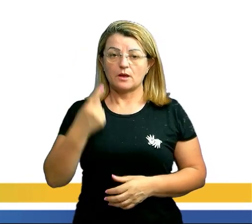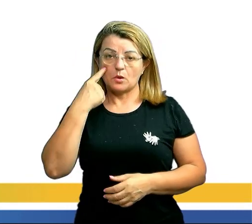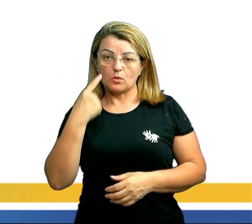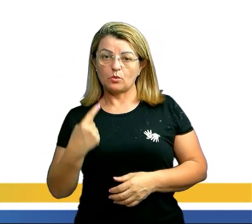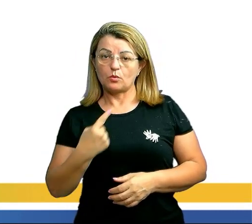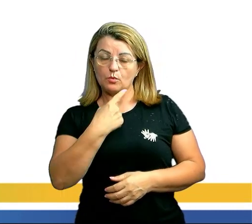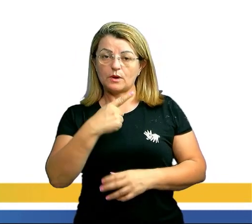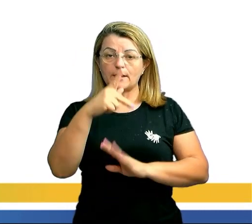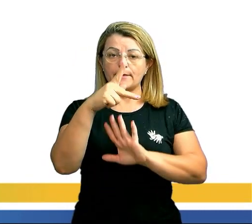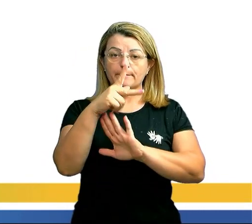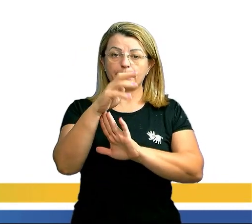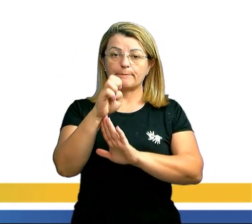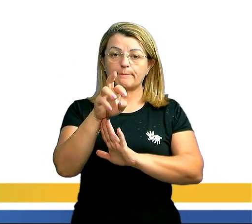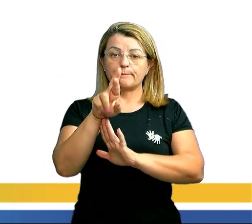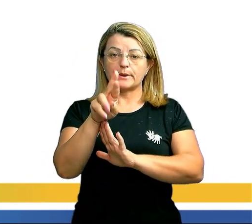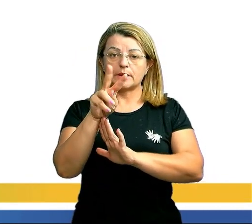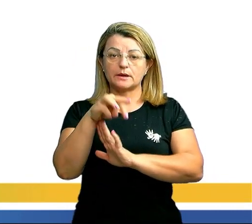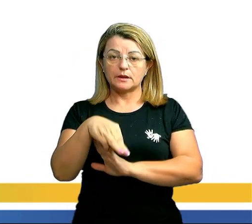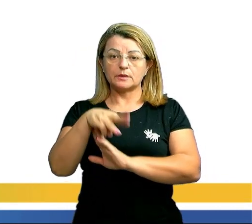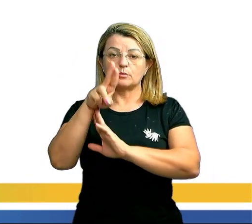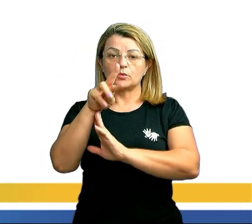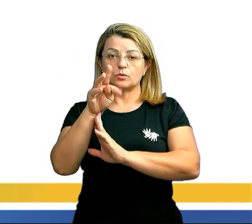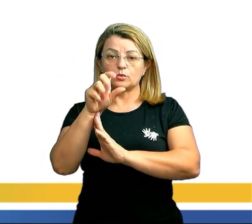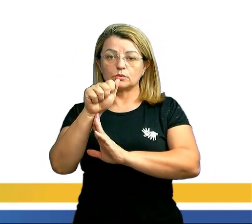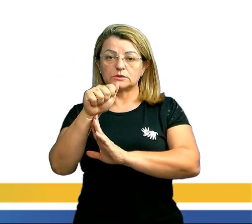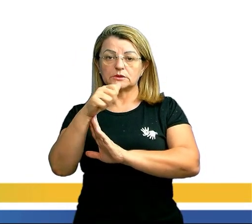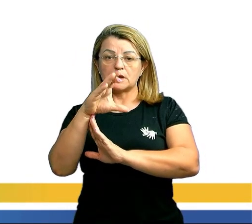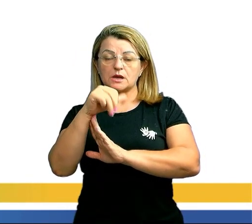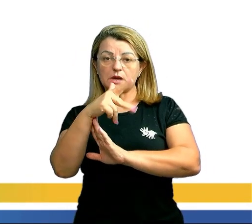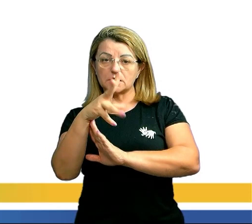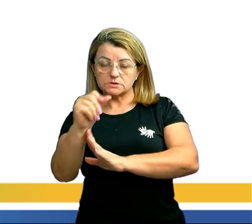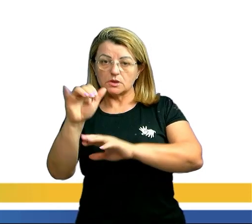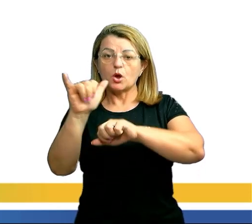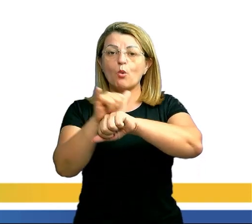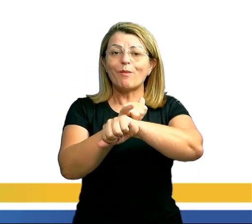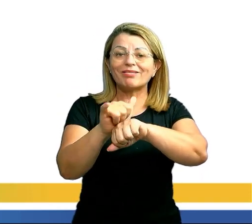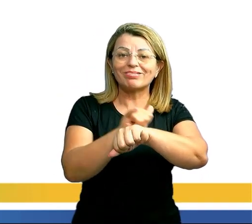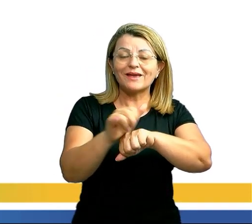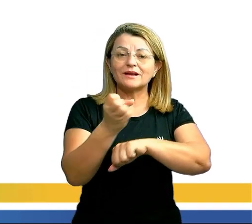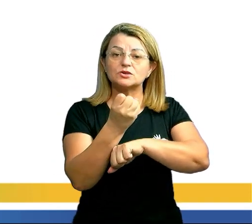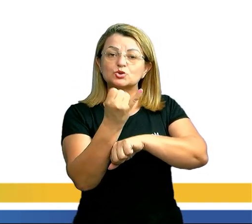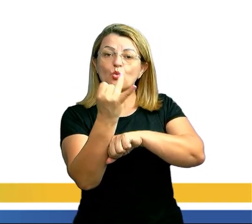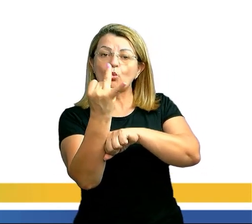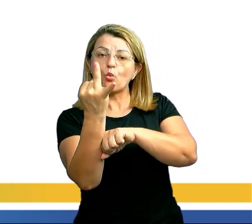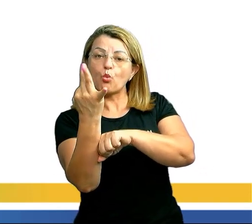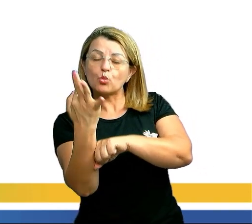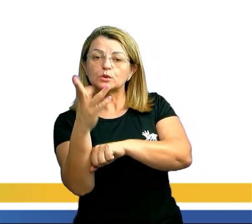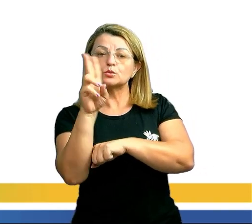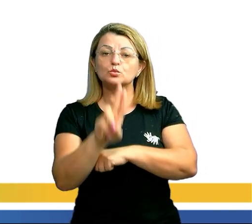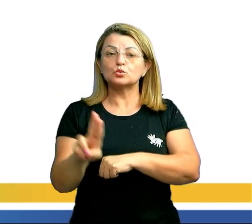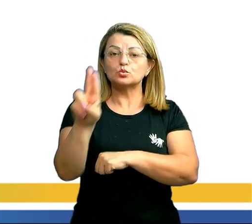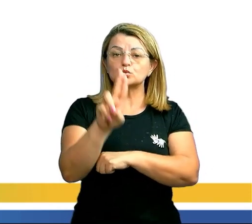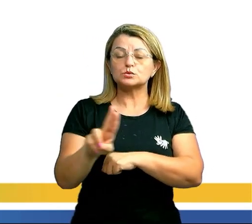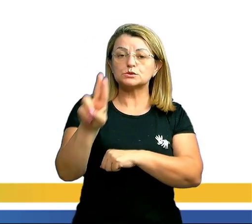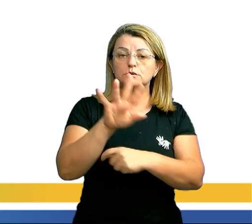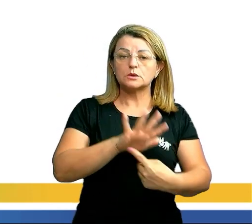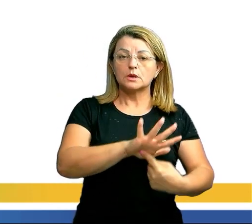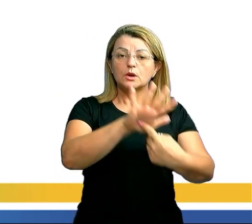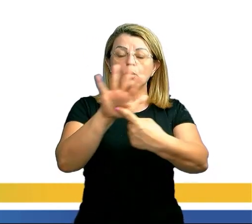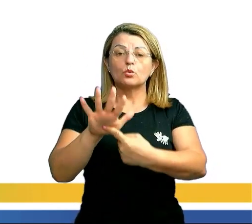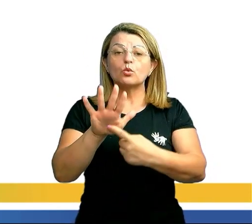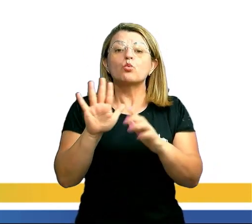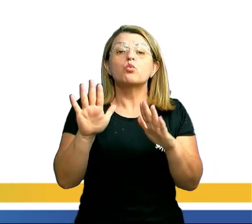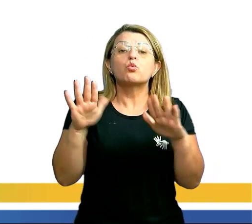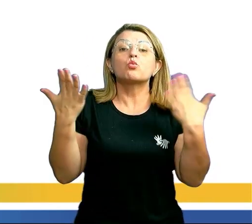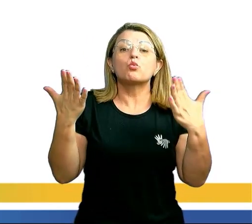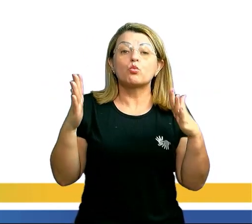Ó, permutação. A permutação é uma técnica de contagem utilizada para determinar de quantas maneiras